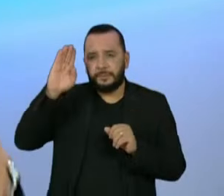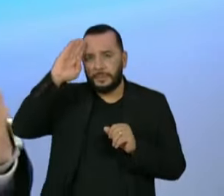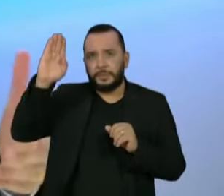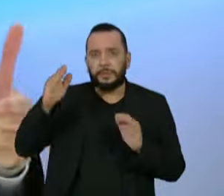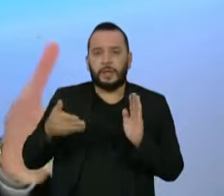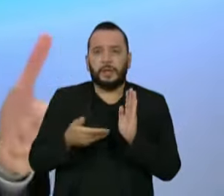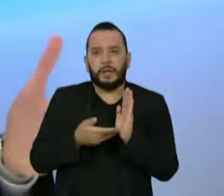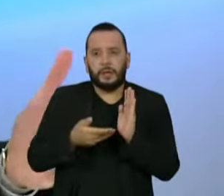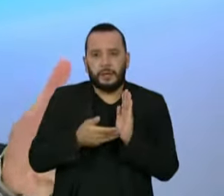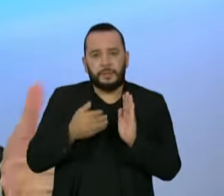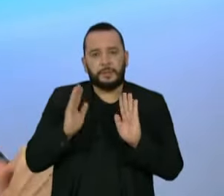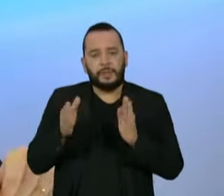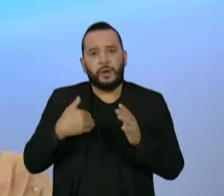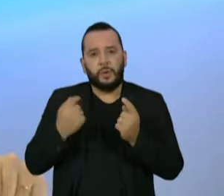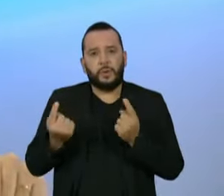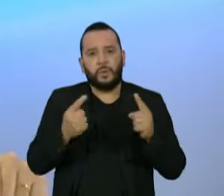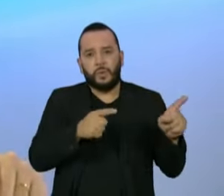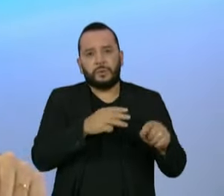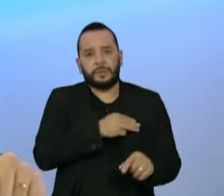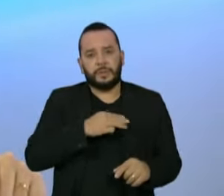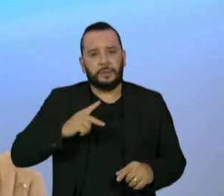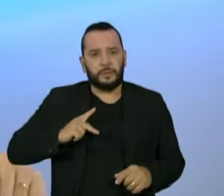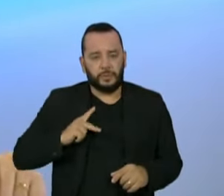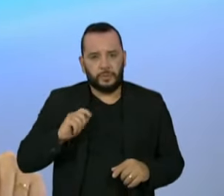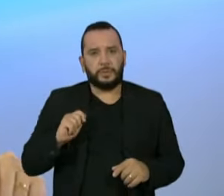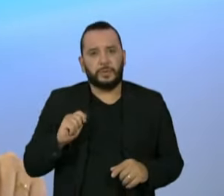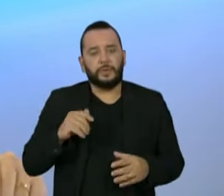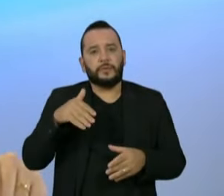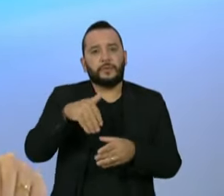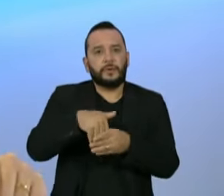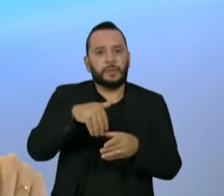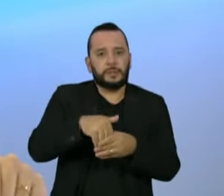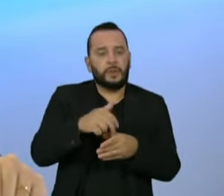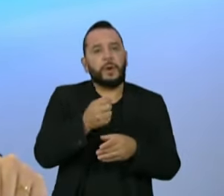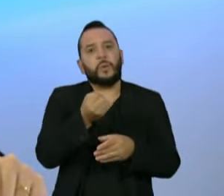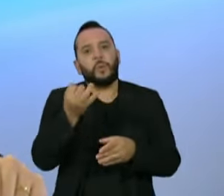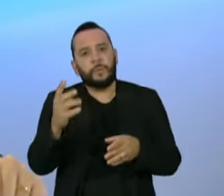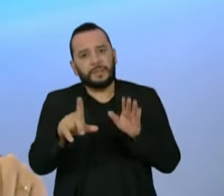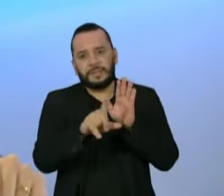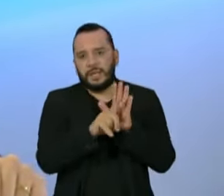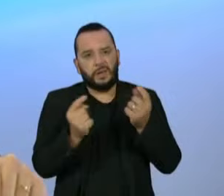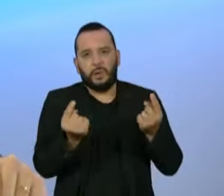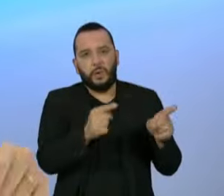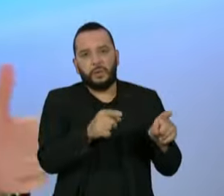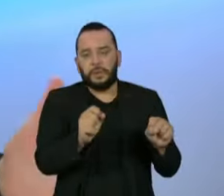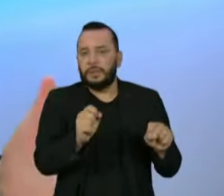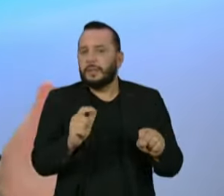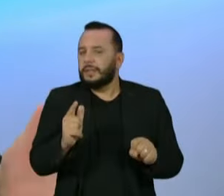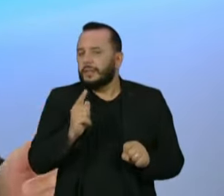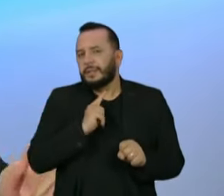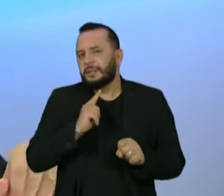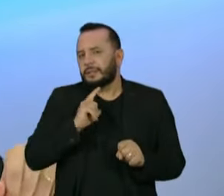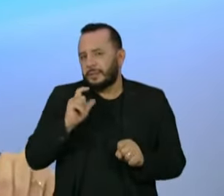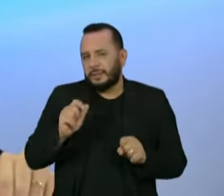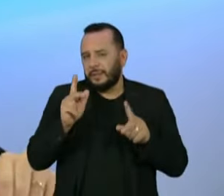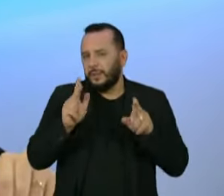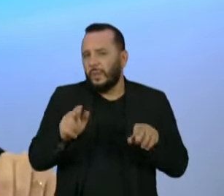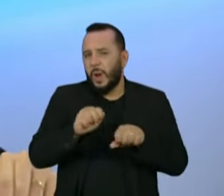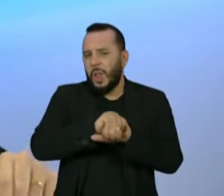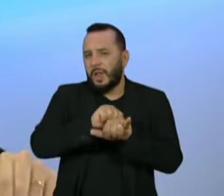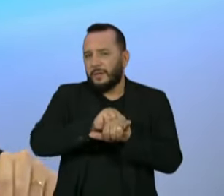se votado contra o Ministério Público na aprovação, na votação de algumas leis, inclusive como uma resposta ao que foi a Lava Jato.